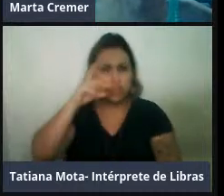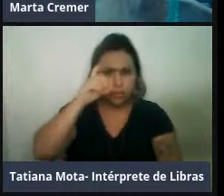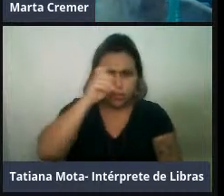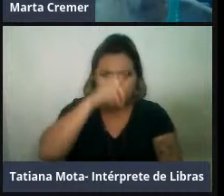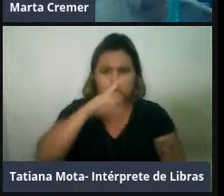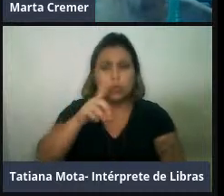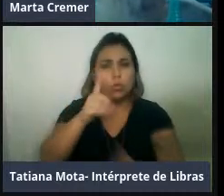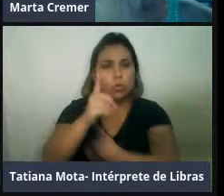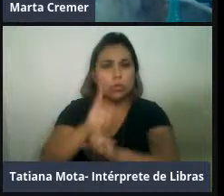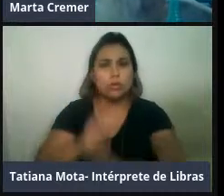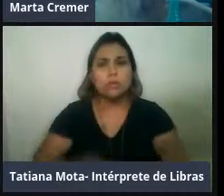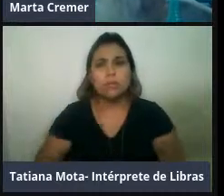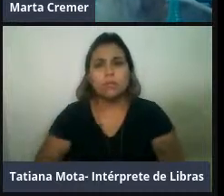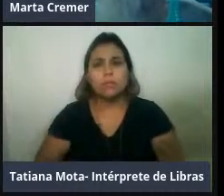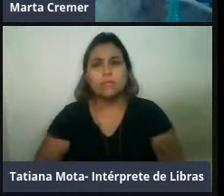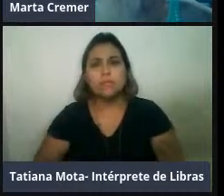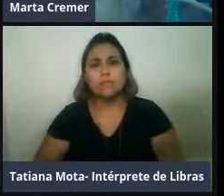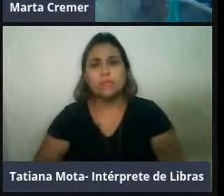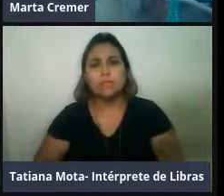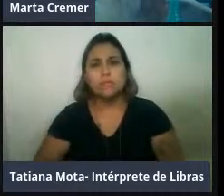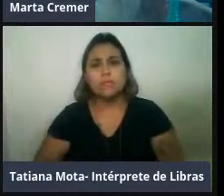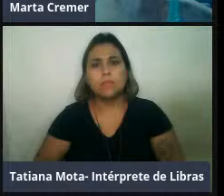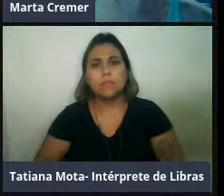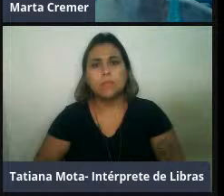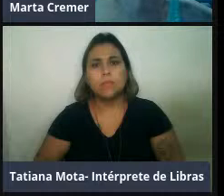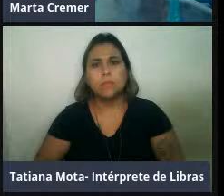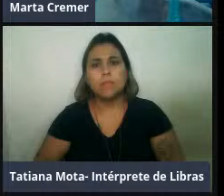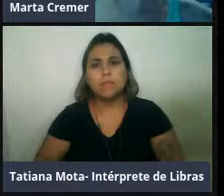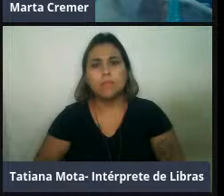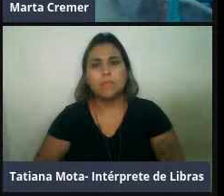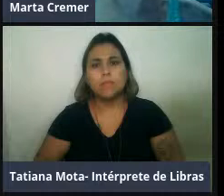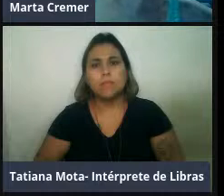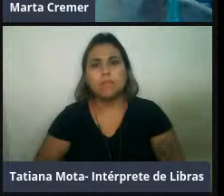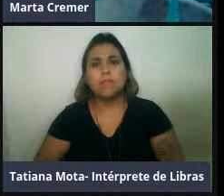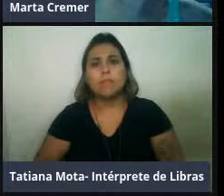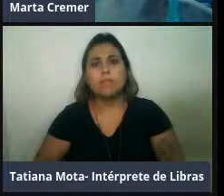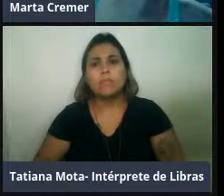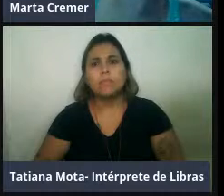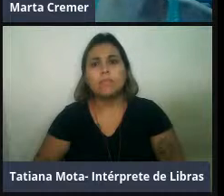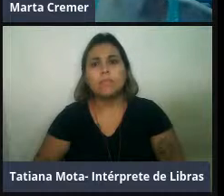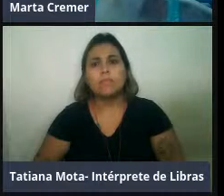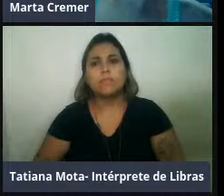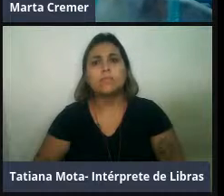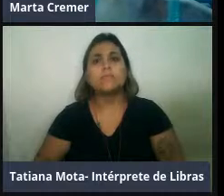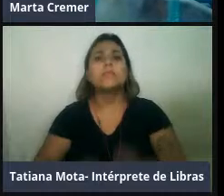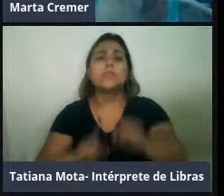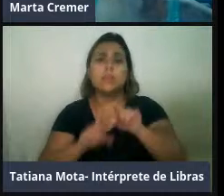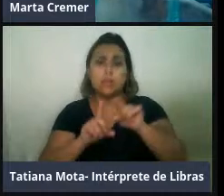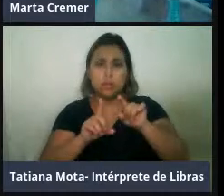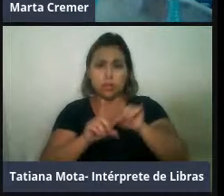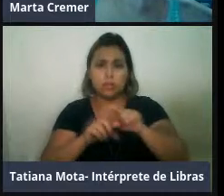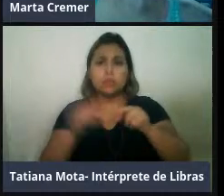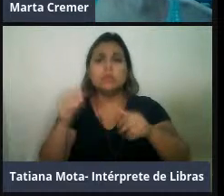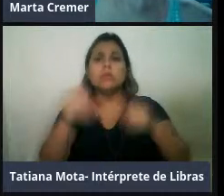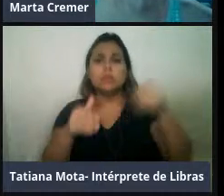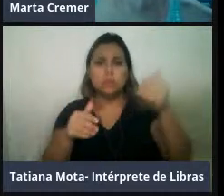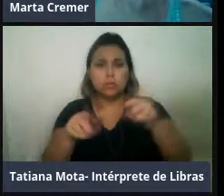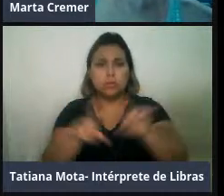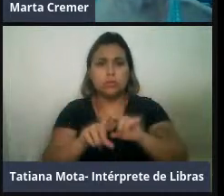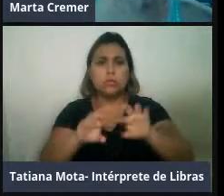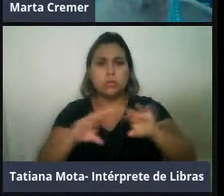Focenas. E também são espécies, então, relativamente costeiras dentro dessas áreas de ocorrência.